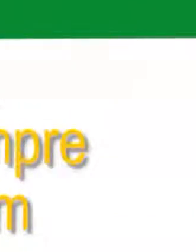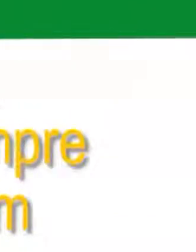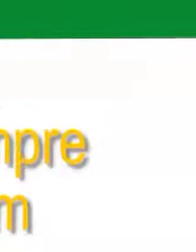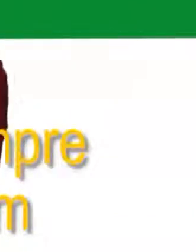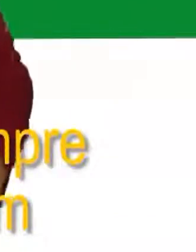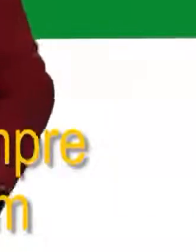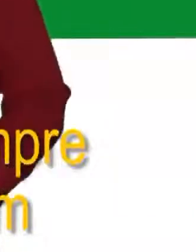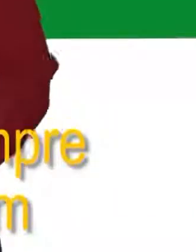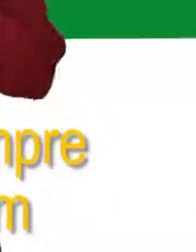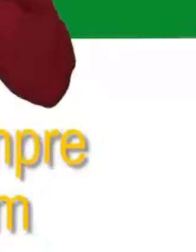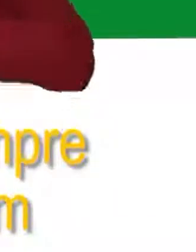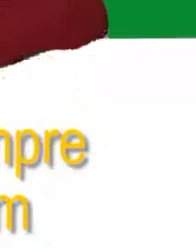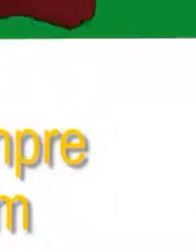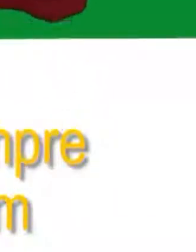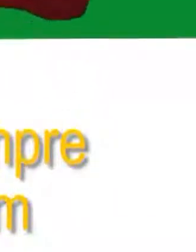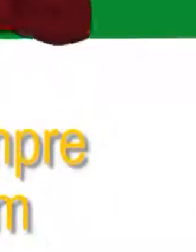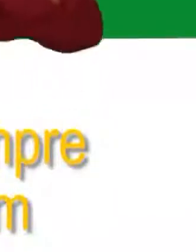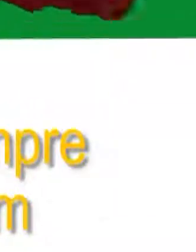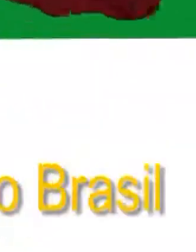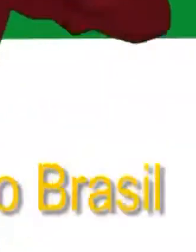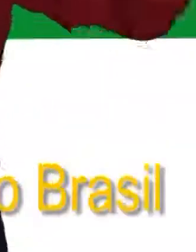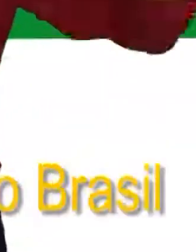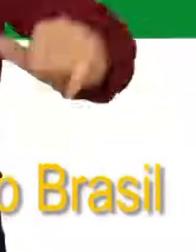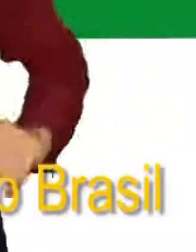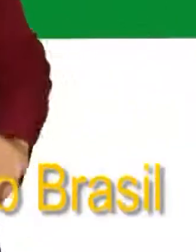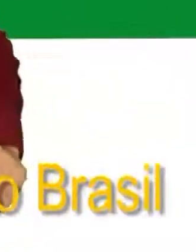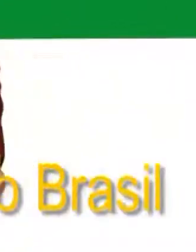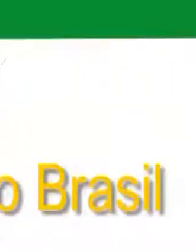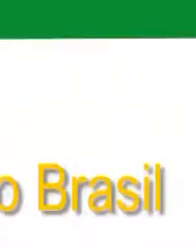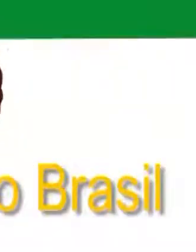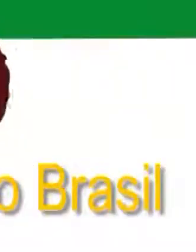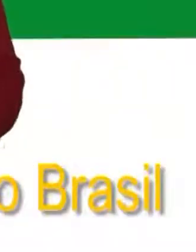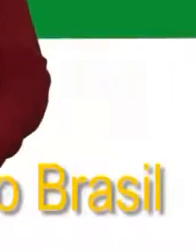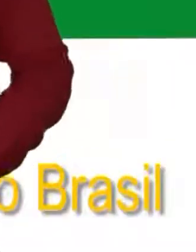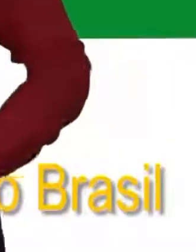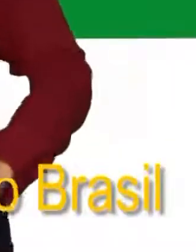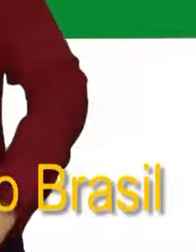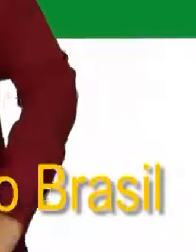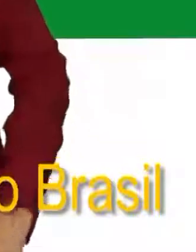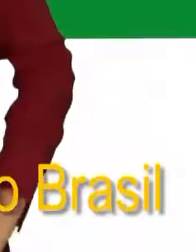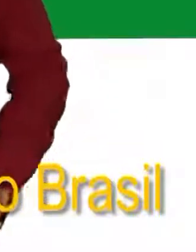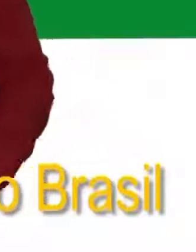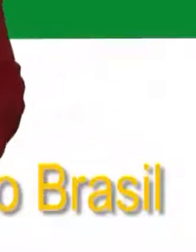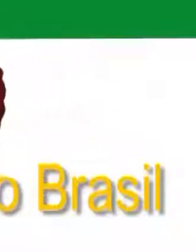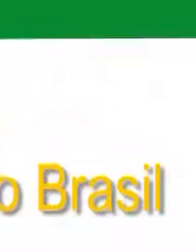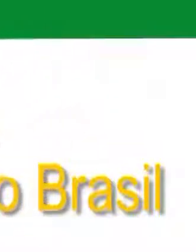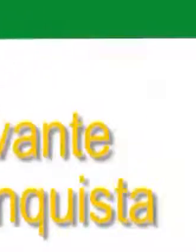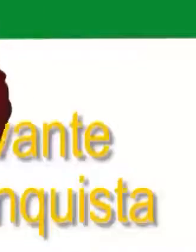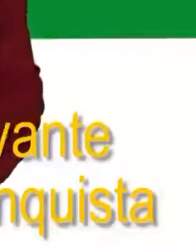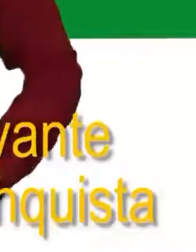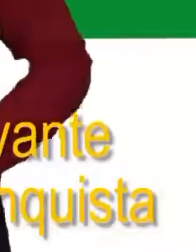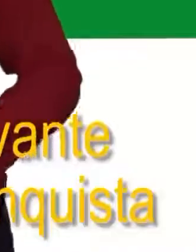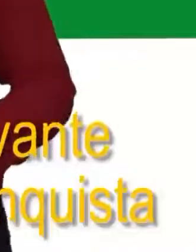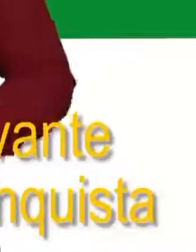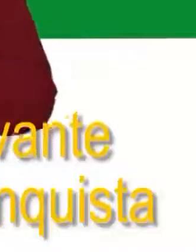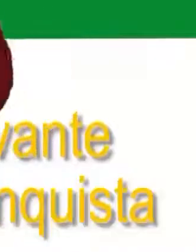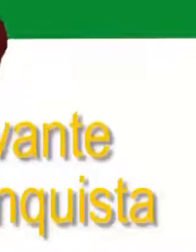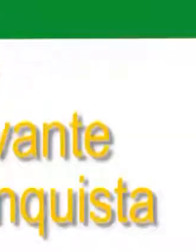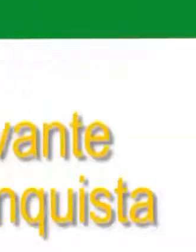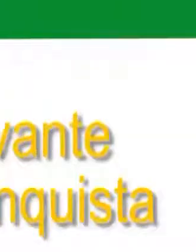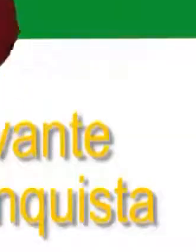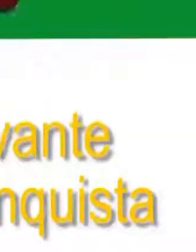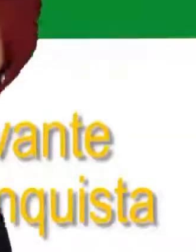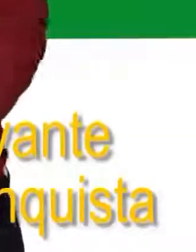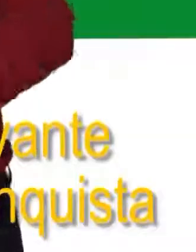vida será sempre uma mensagem, por São Paulo e pelo Brasil. Avante,